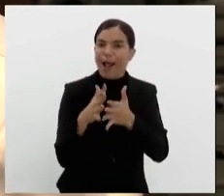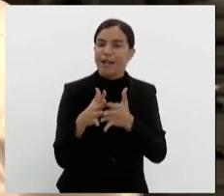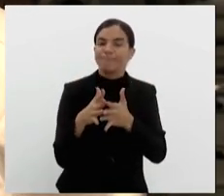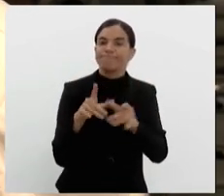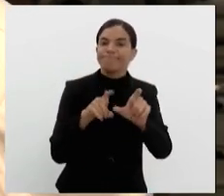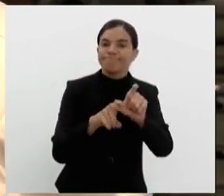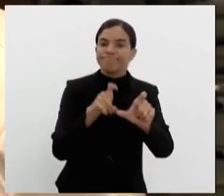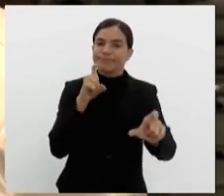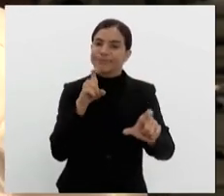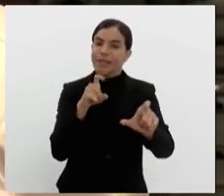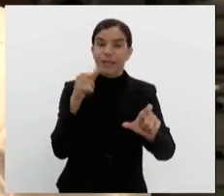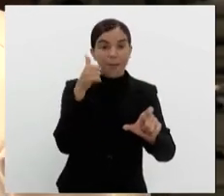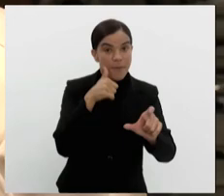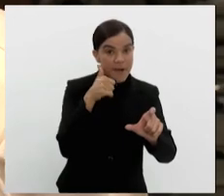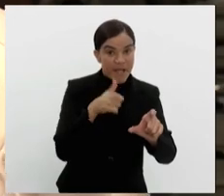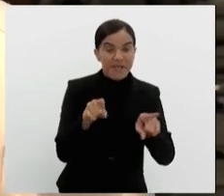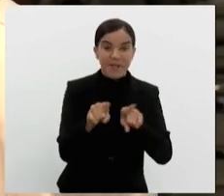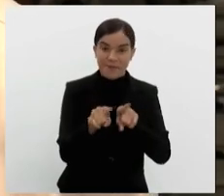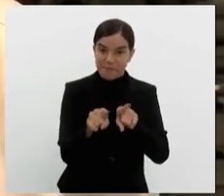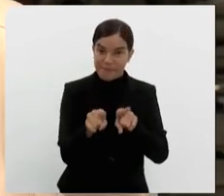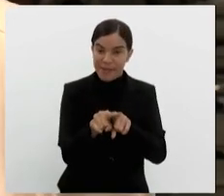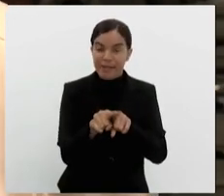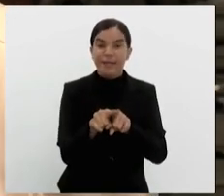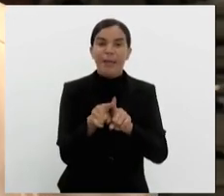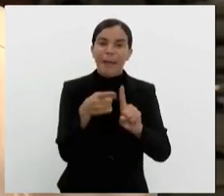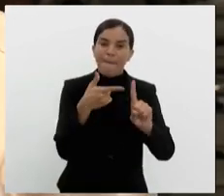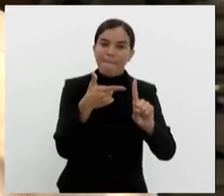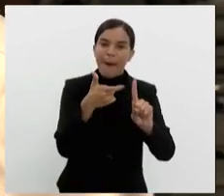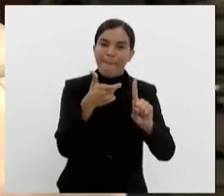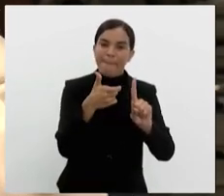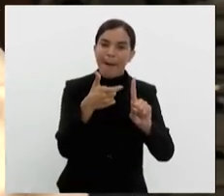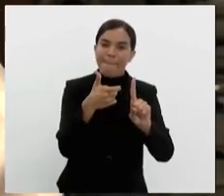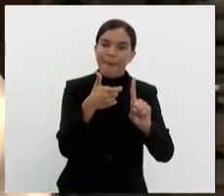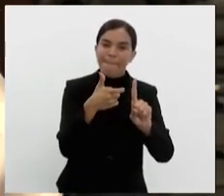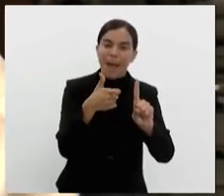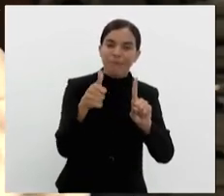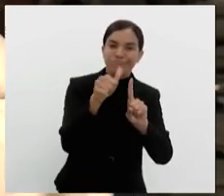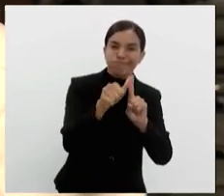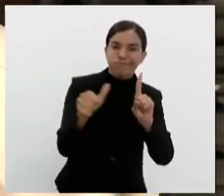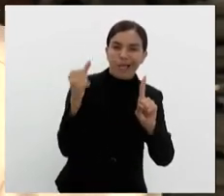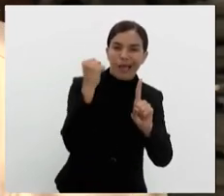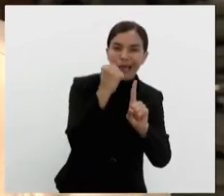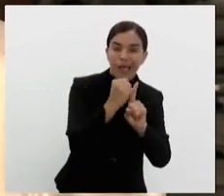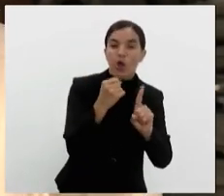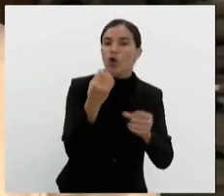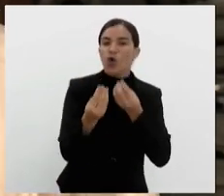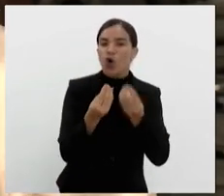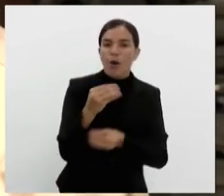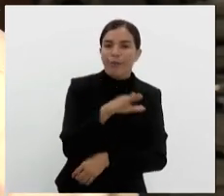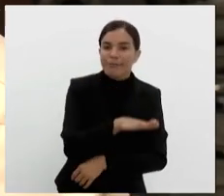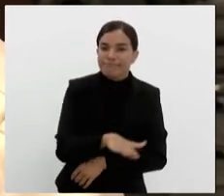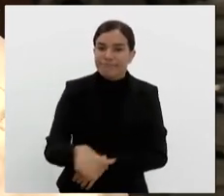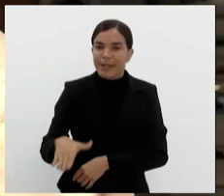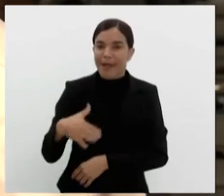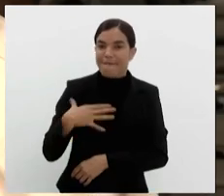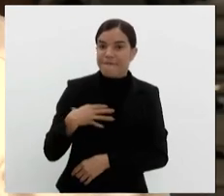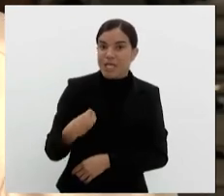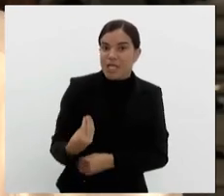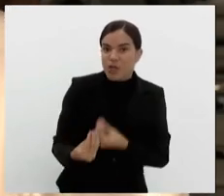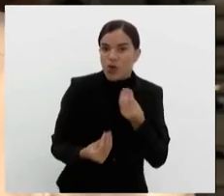Quando não, elas são assassinadas. Como é que ficam as crianças dessas mulheres que foram assassinadas?